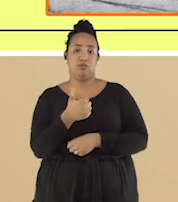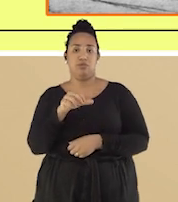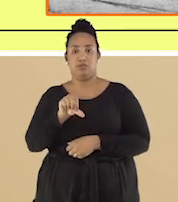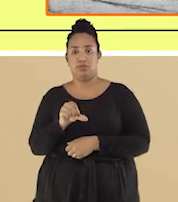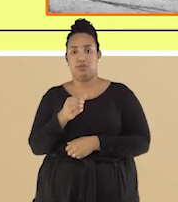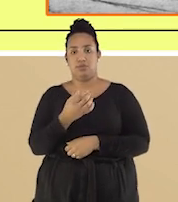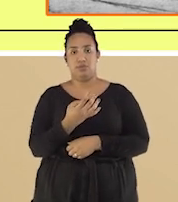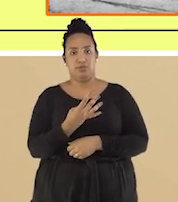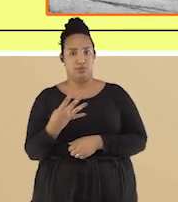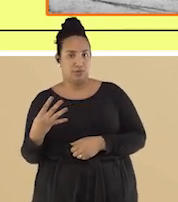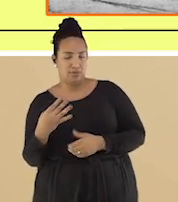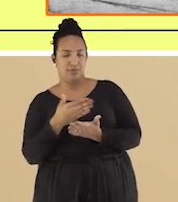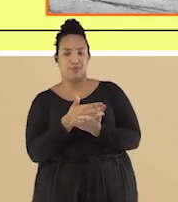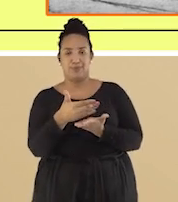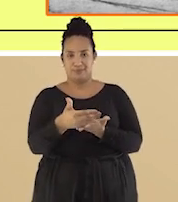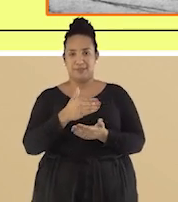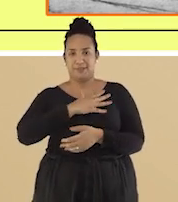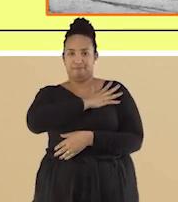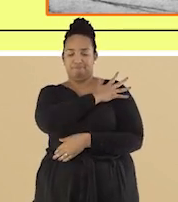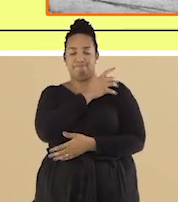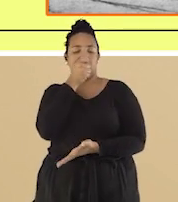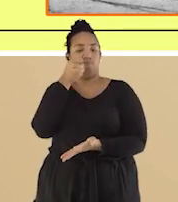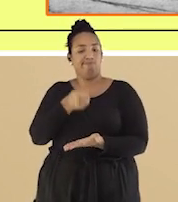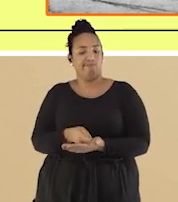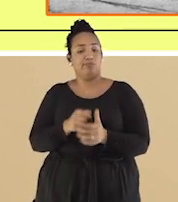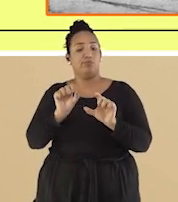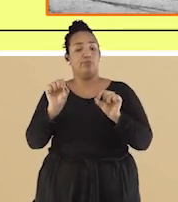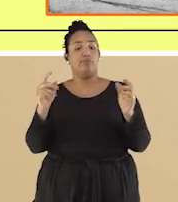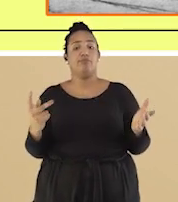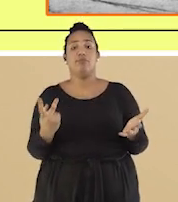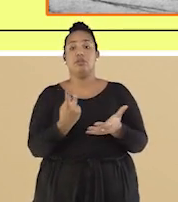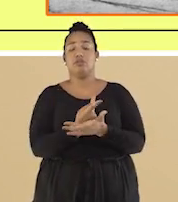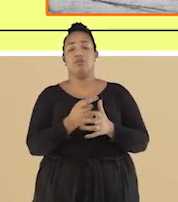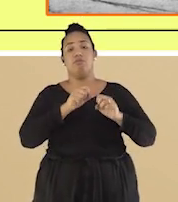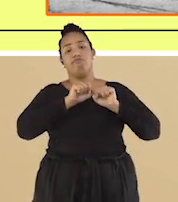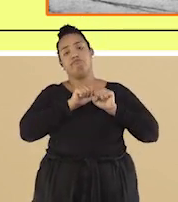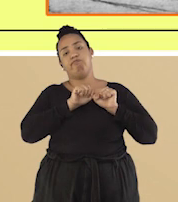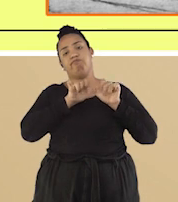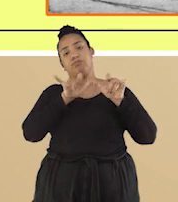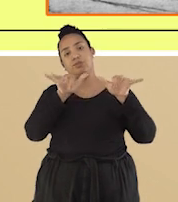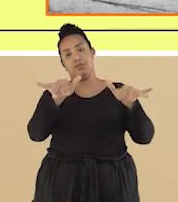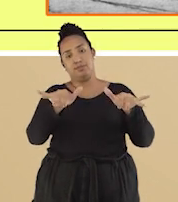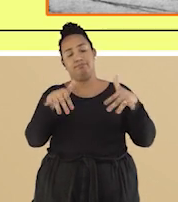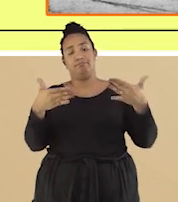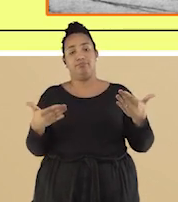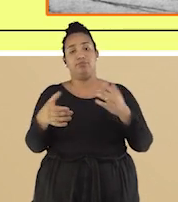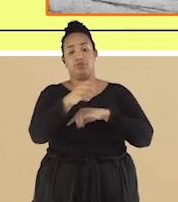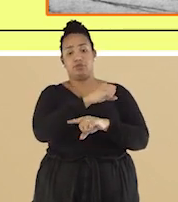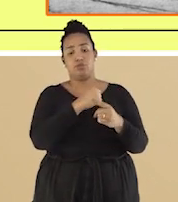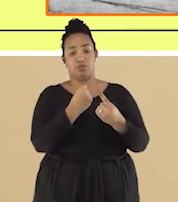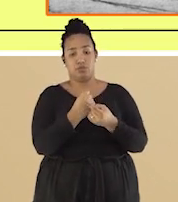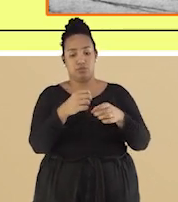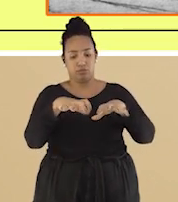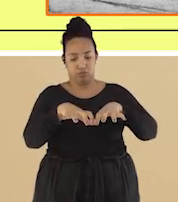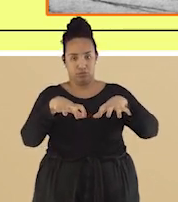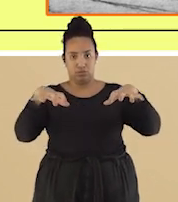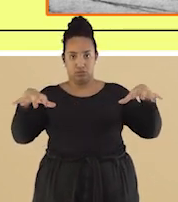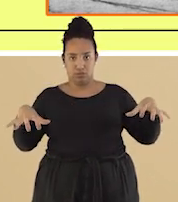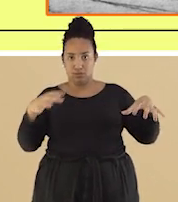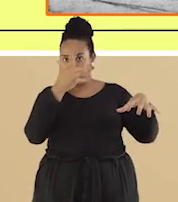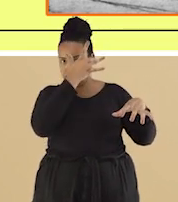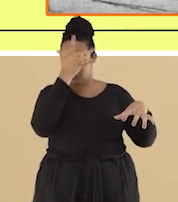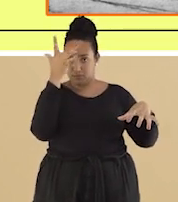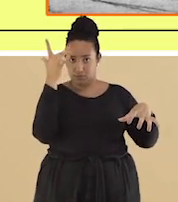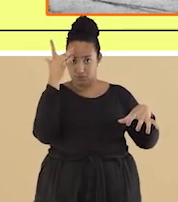início do regime militar brasileiro, era de polarização. Ou seja, a sociedade se dividiu entre aqueles que